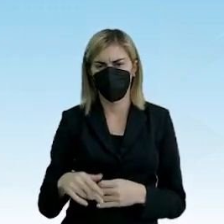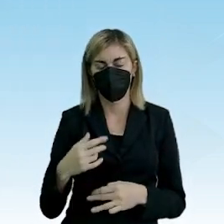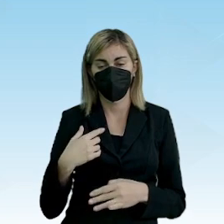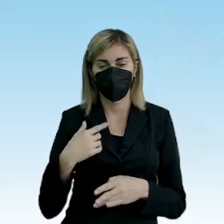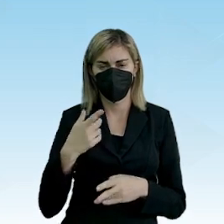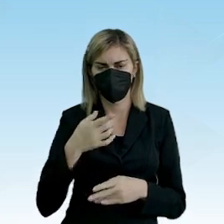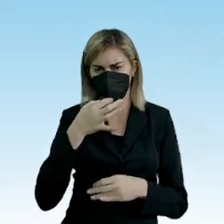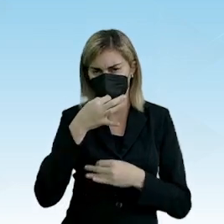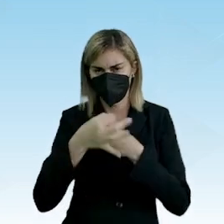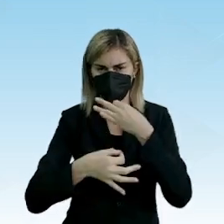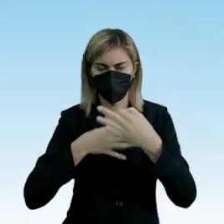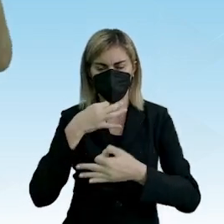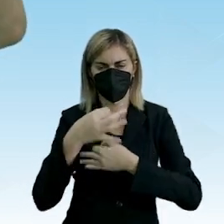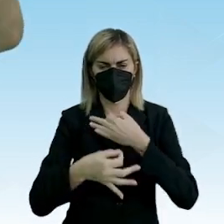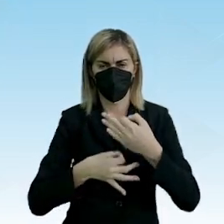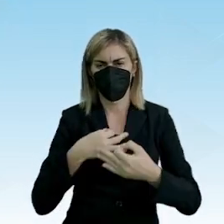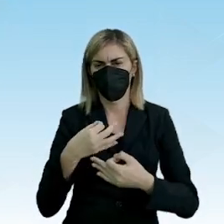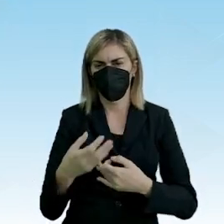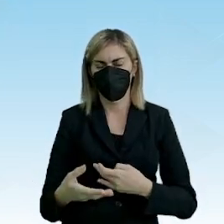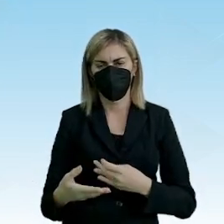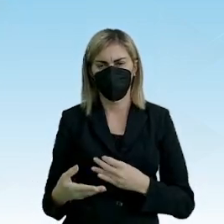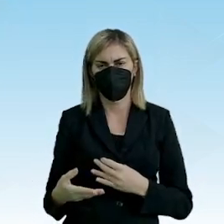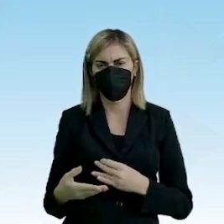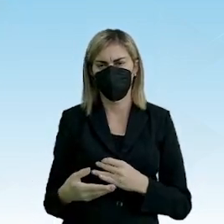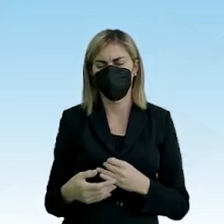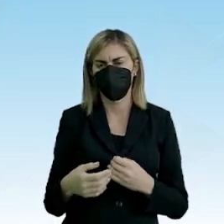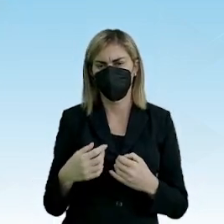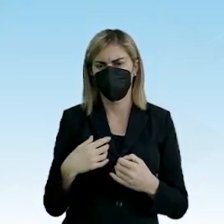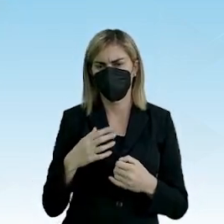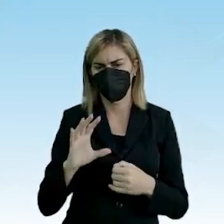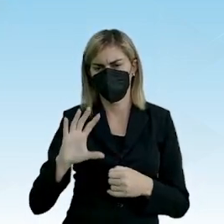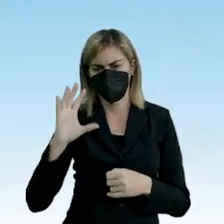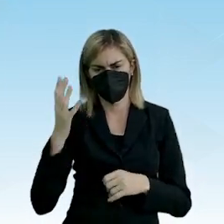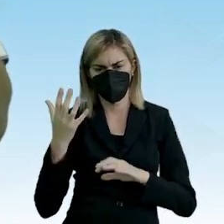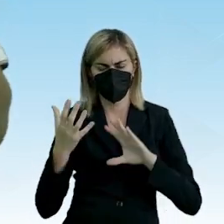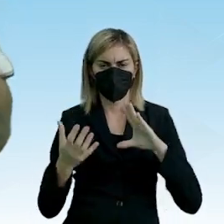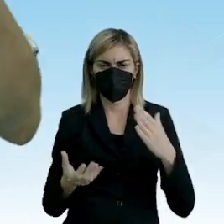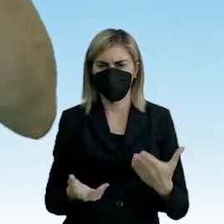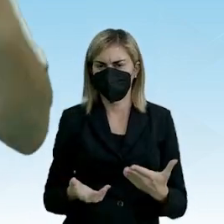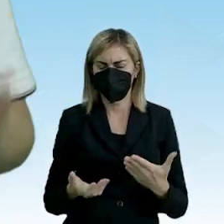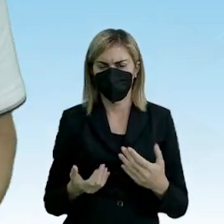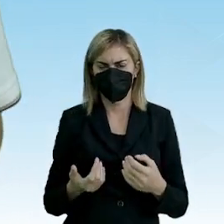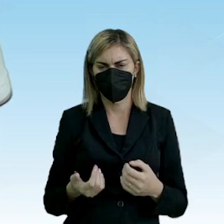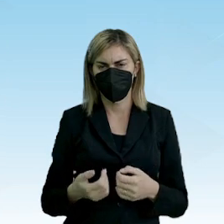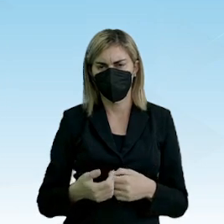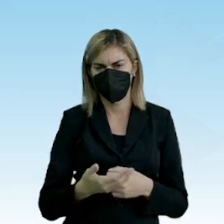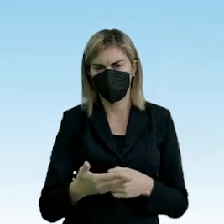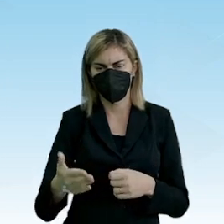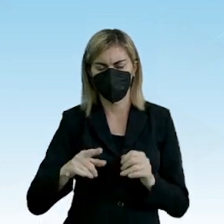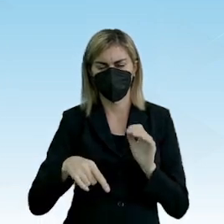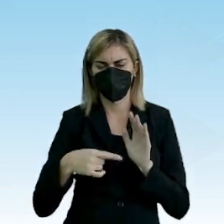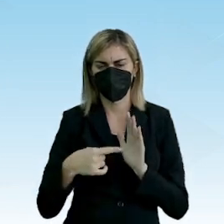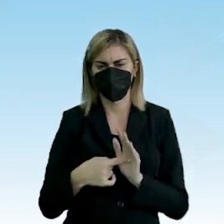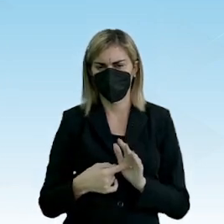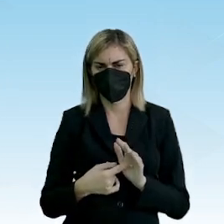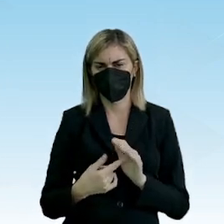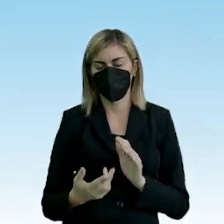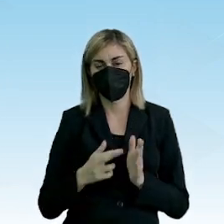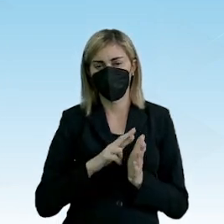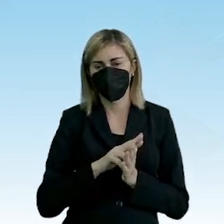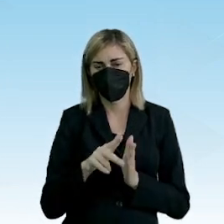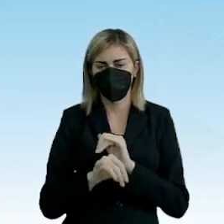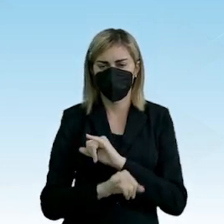Então, a opinião é de caráter subjetivo e o fato é de caráter mais objetivo. No gênero